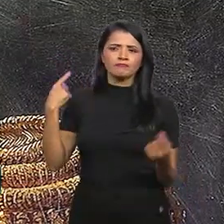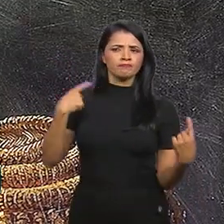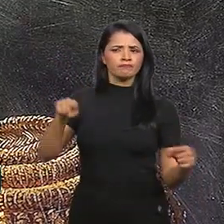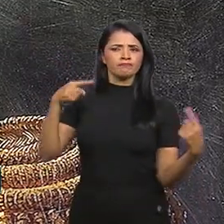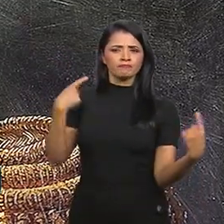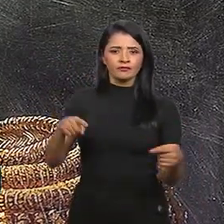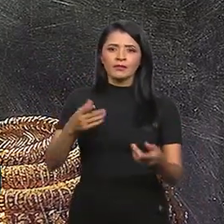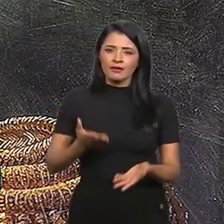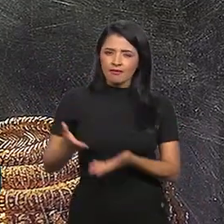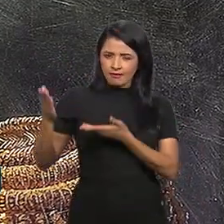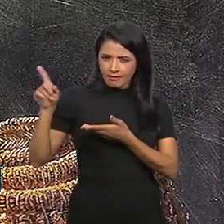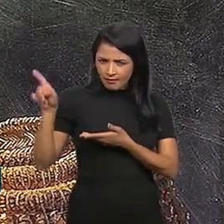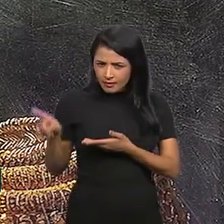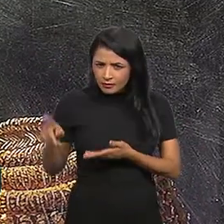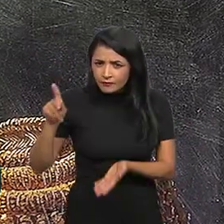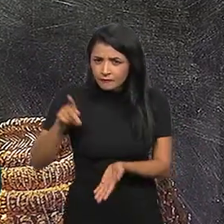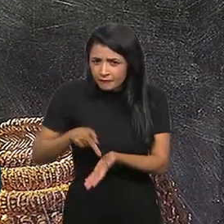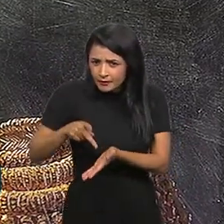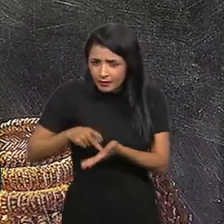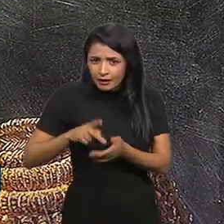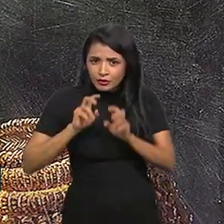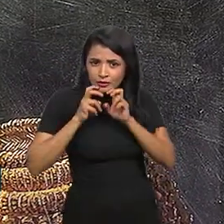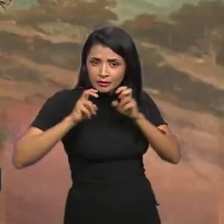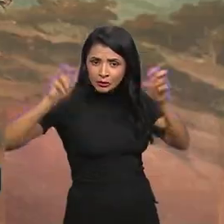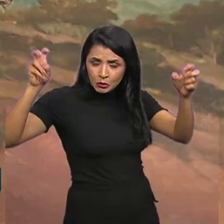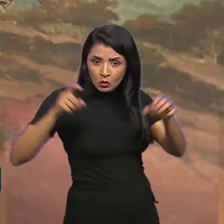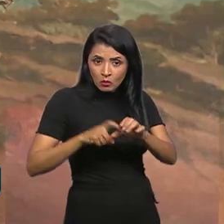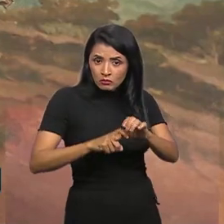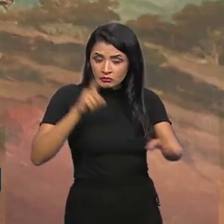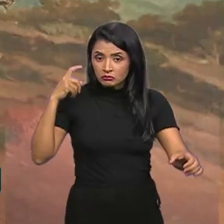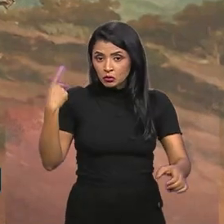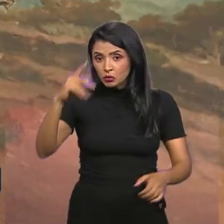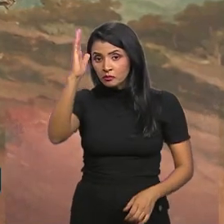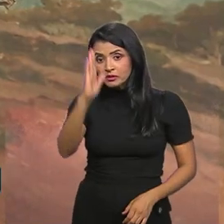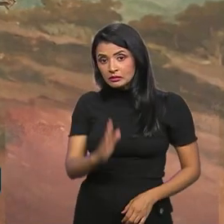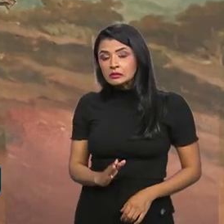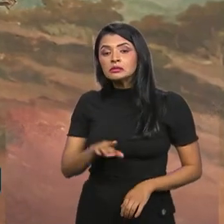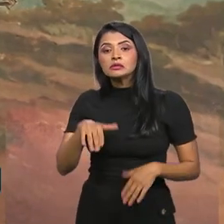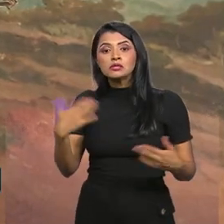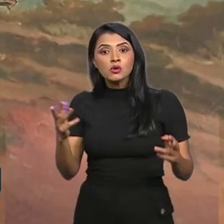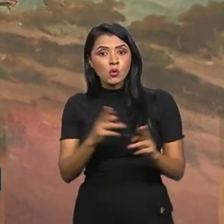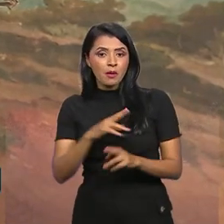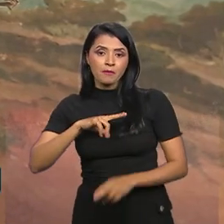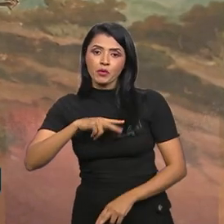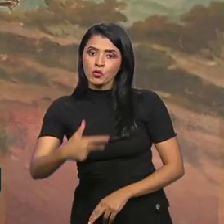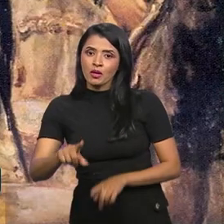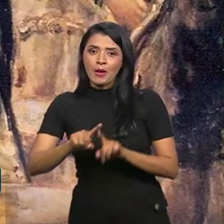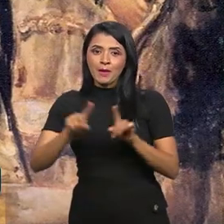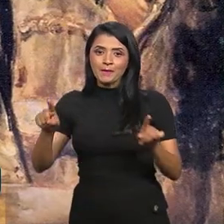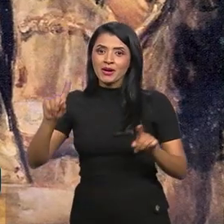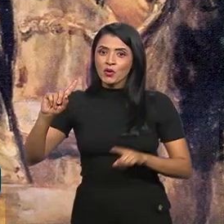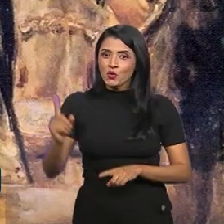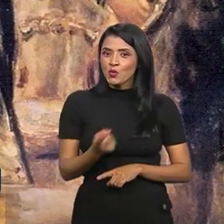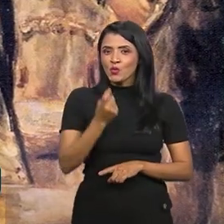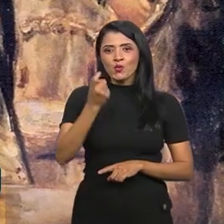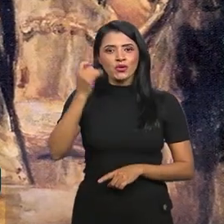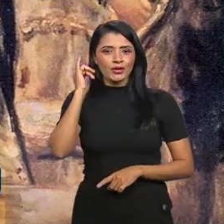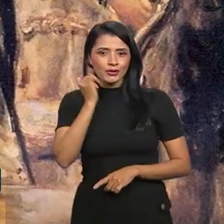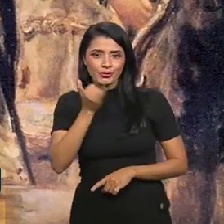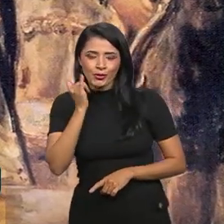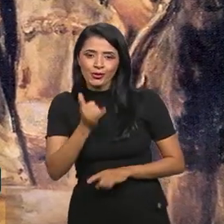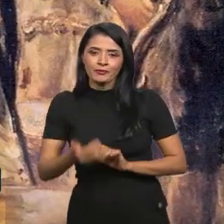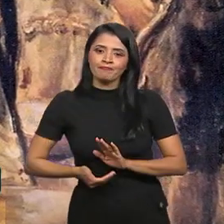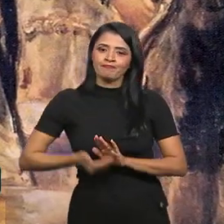Dom Pedro I realmente proclamou a emancipação do Brasil em relação a Portugal. Mas essa única narrativa